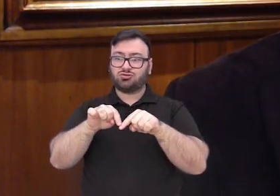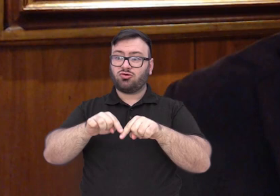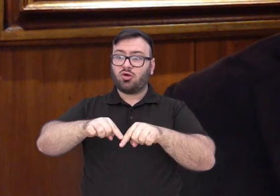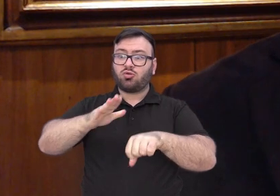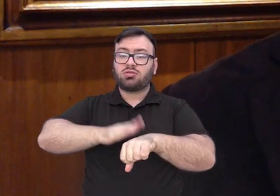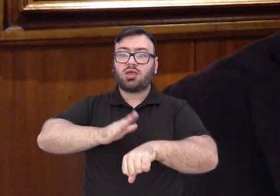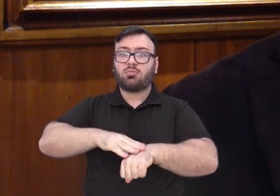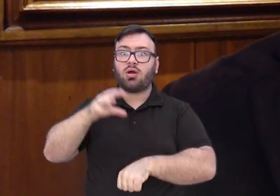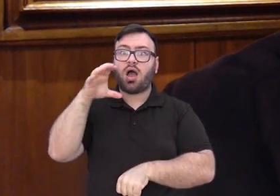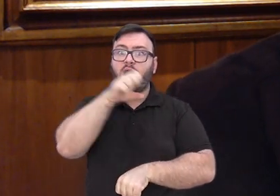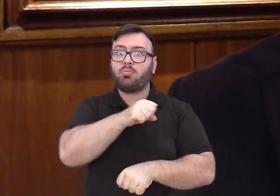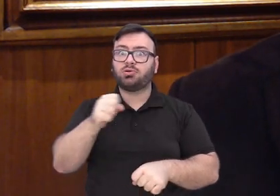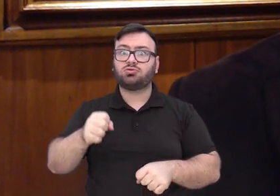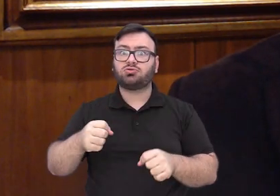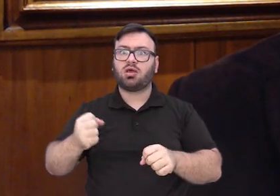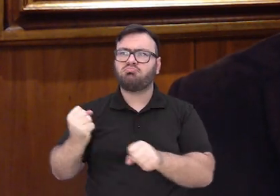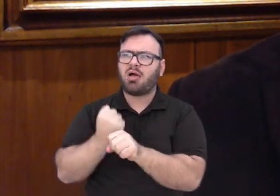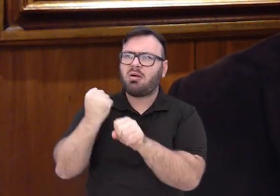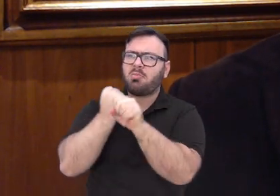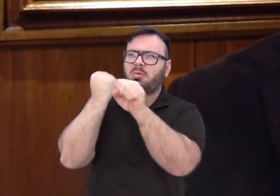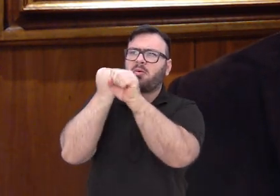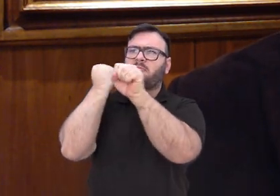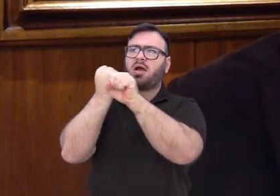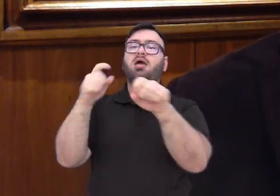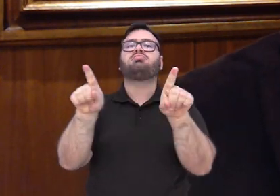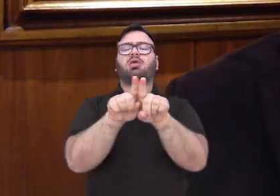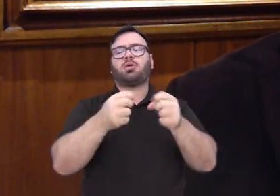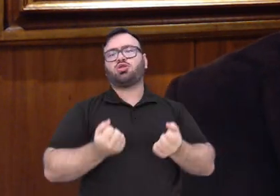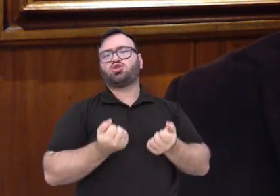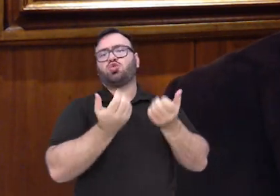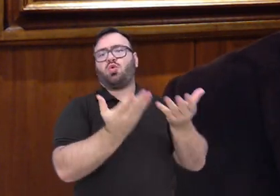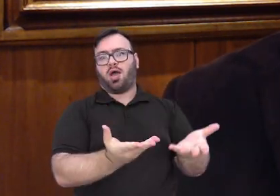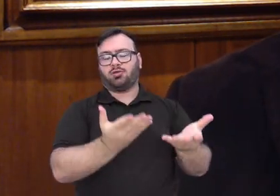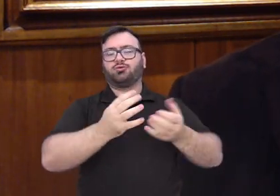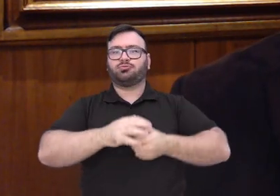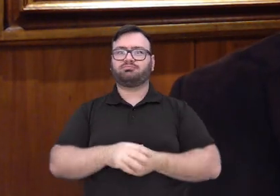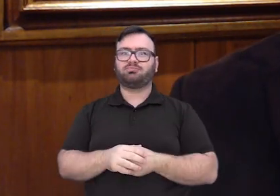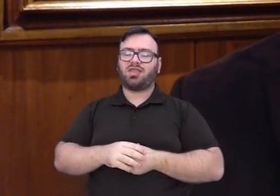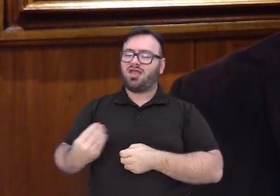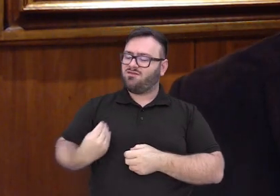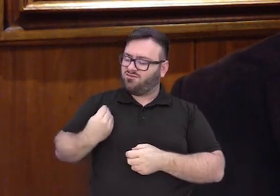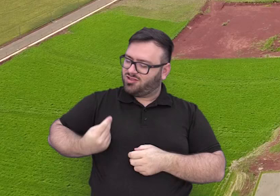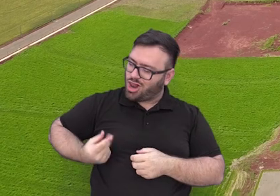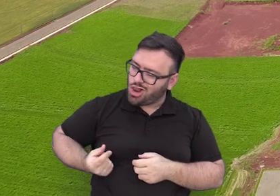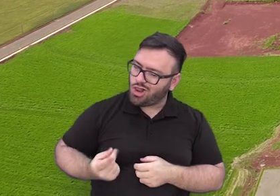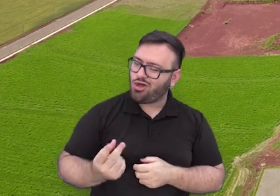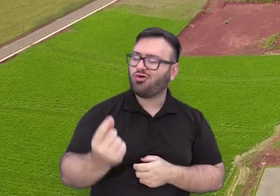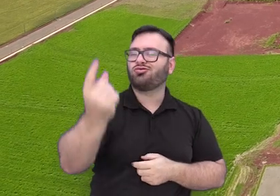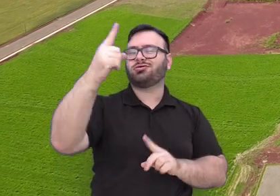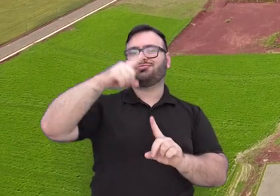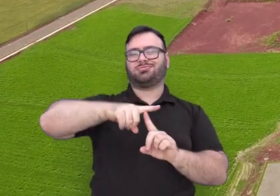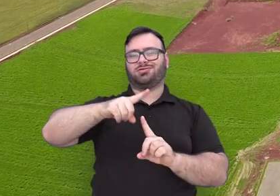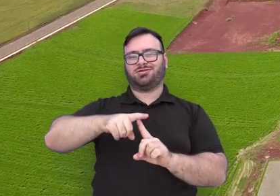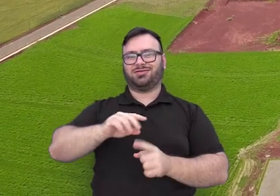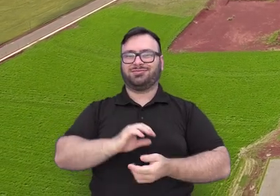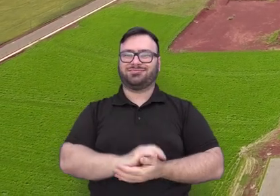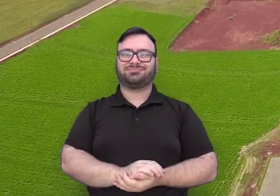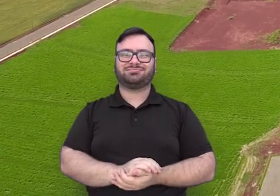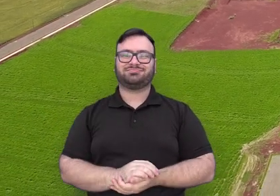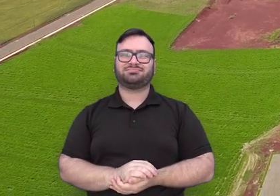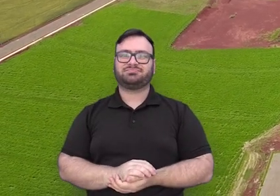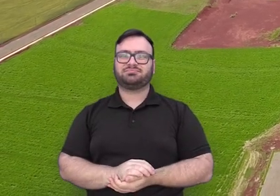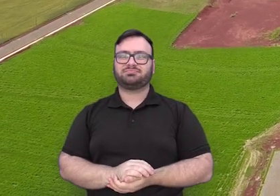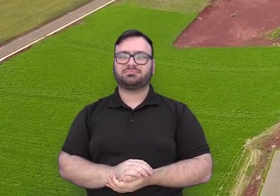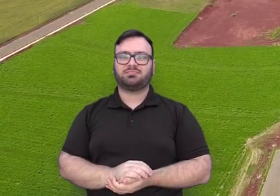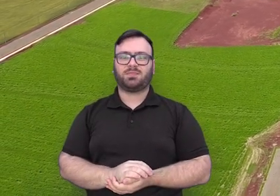e também noado pelo casal. Vida longa e próspera, Toledo. Vida longa